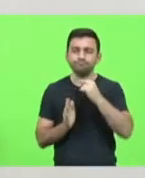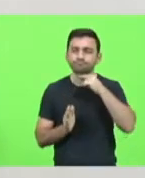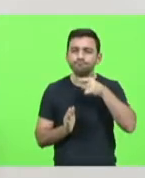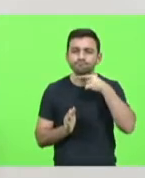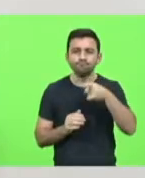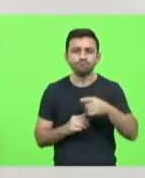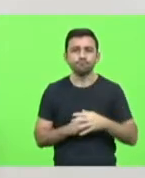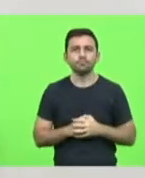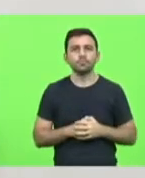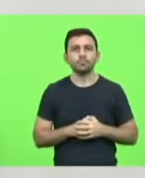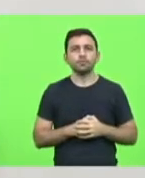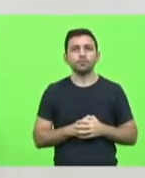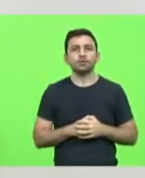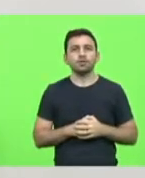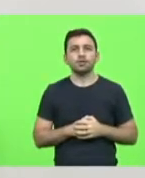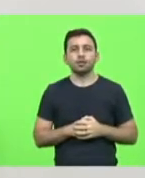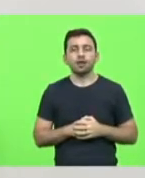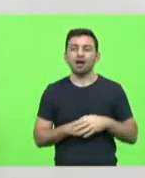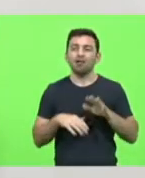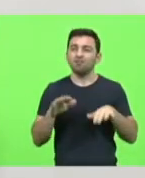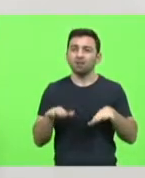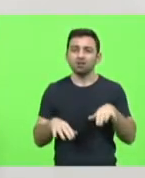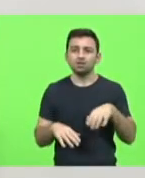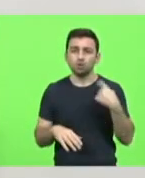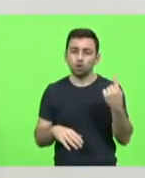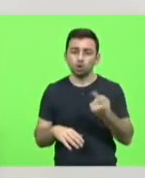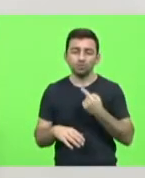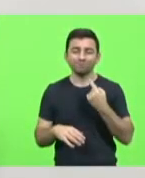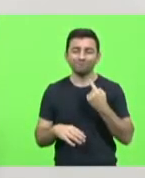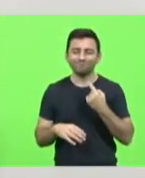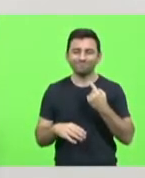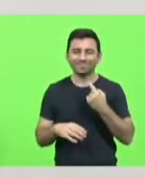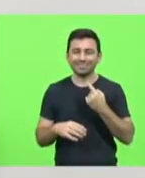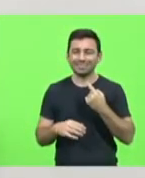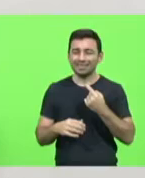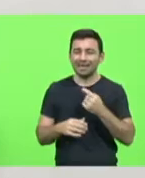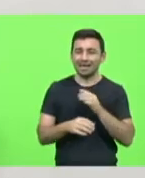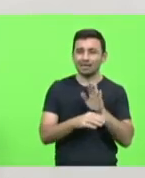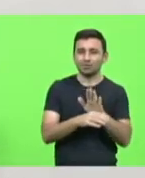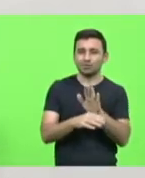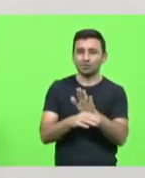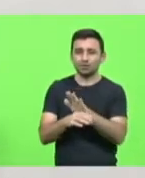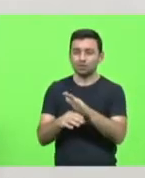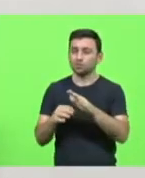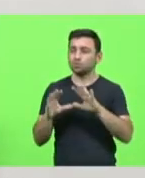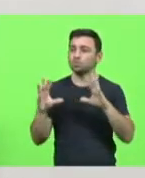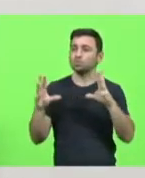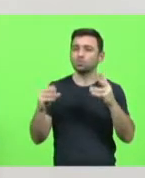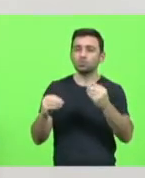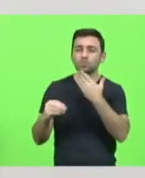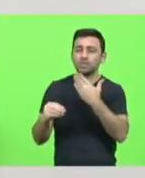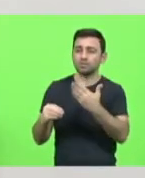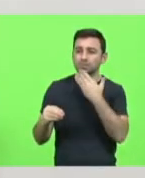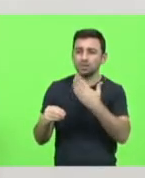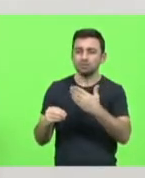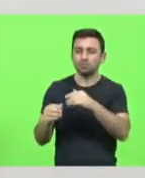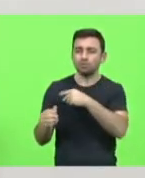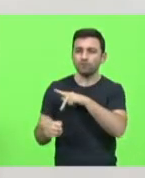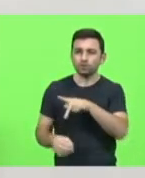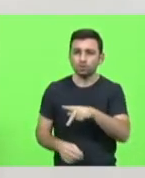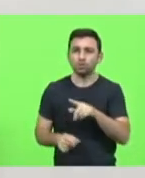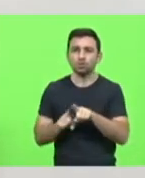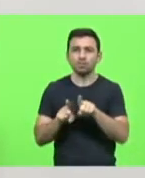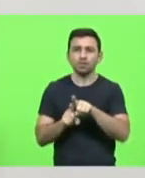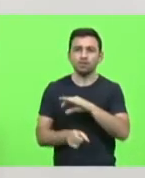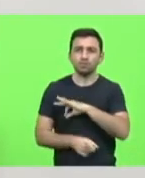Muitas vezes, nós não conseguimos atender todos os pedidos e pleitos dos militares estaduais e dos professores. Muitas vezes, nós